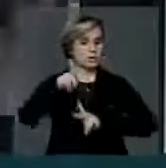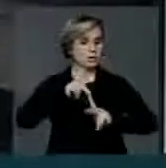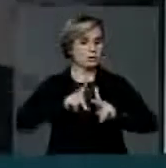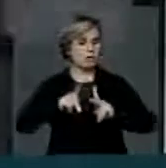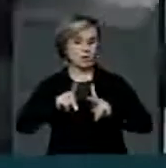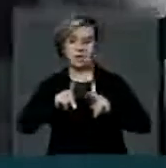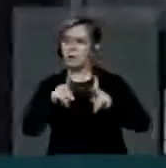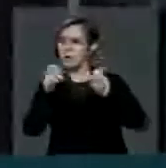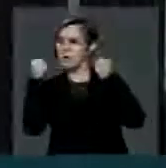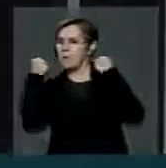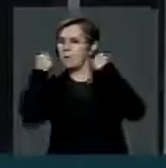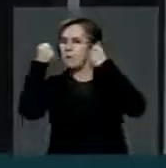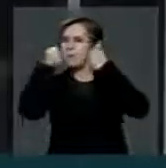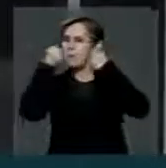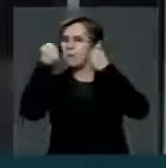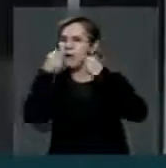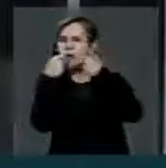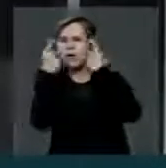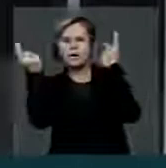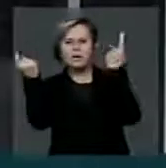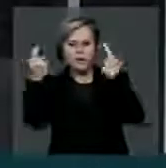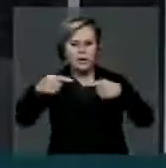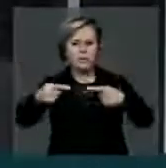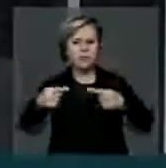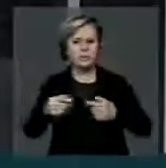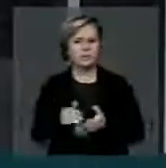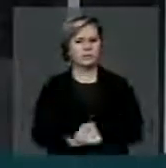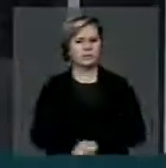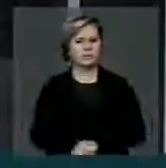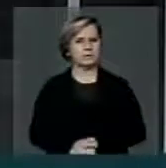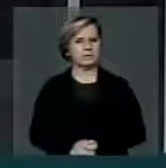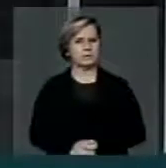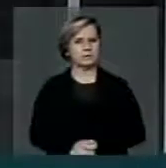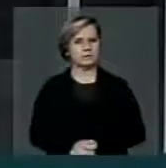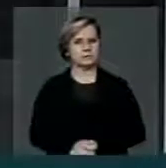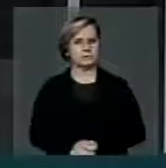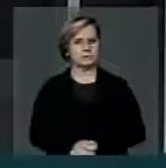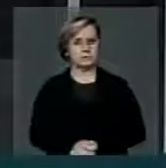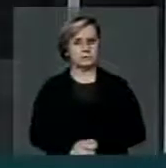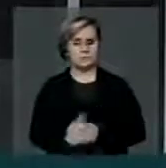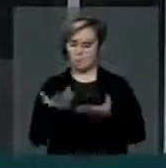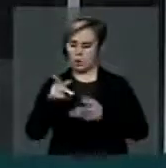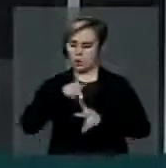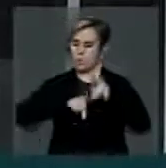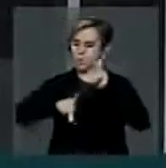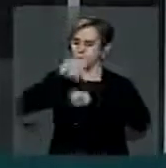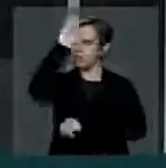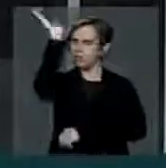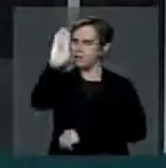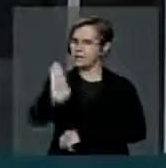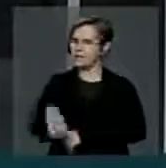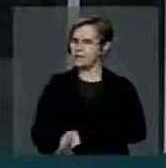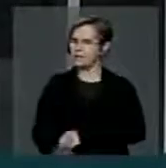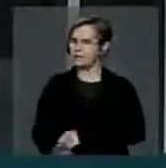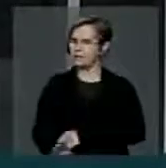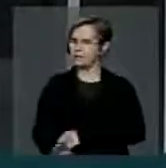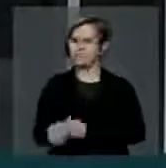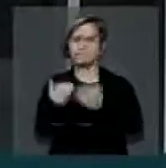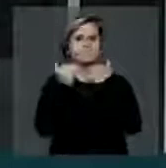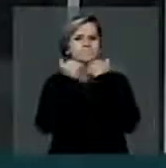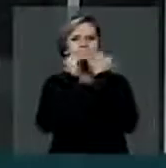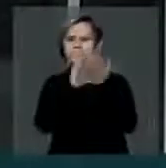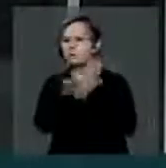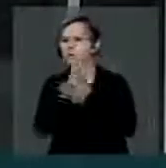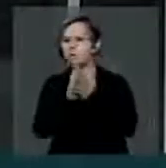está se manifestando contra. Portanto, o povo brasileiro não dá mais